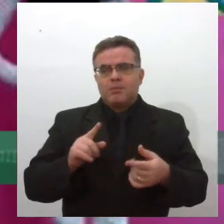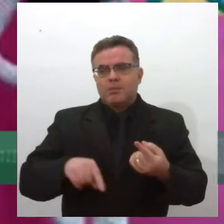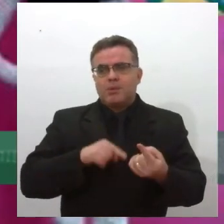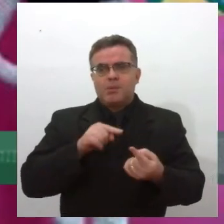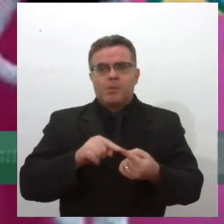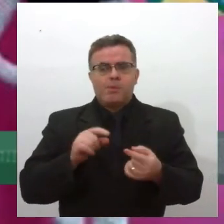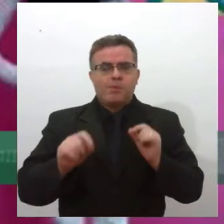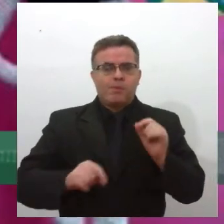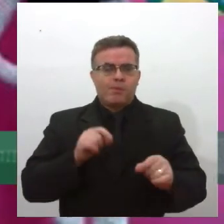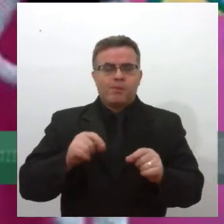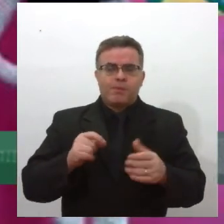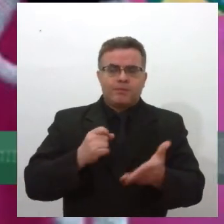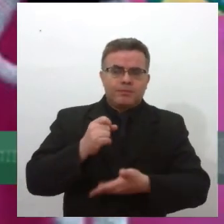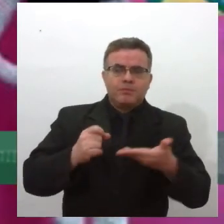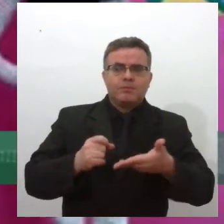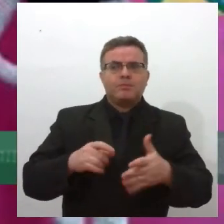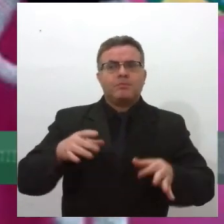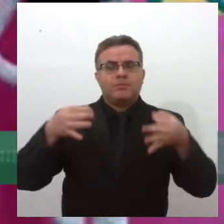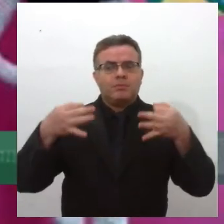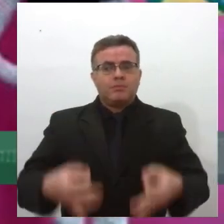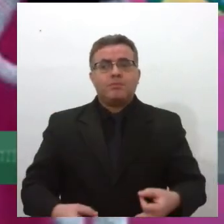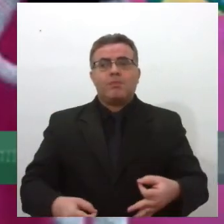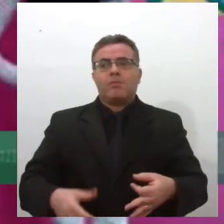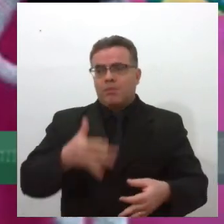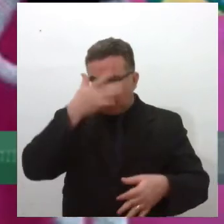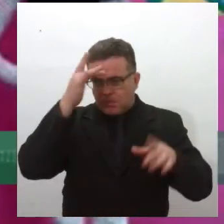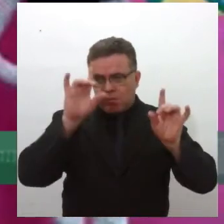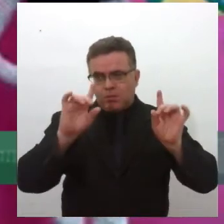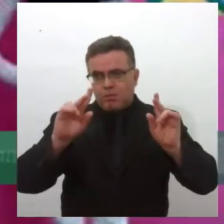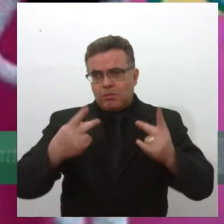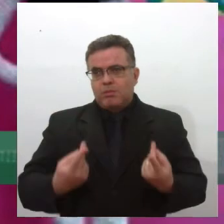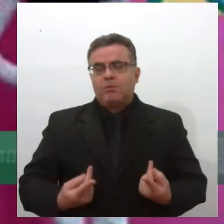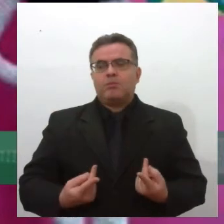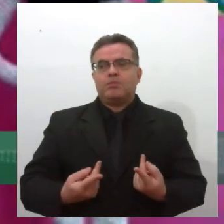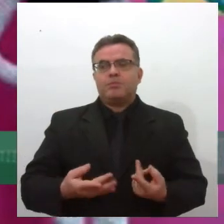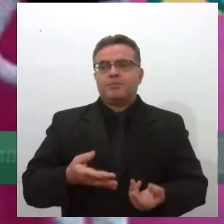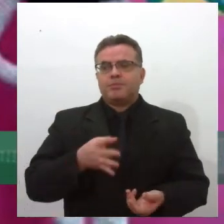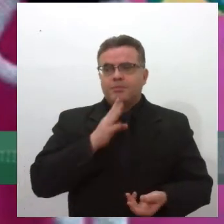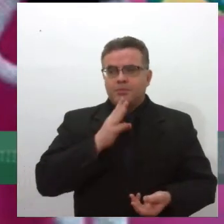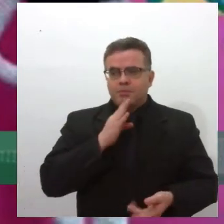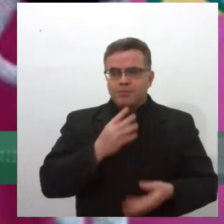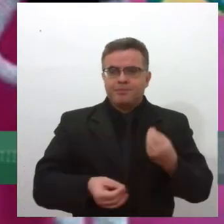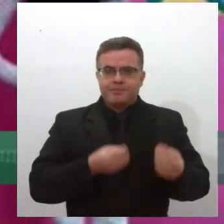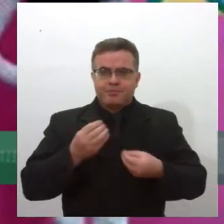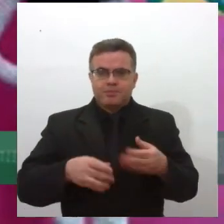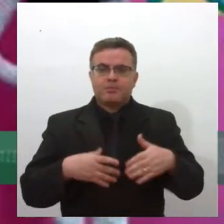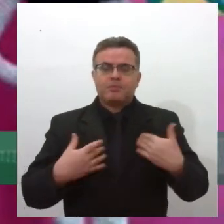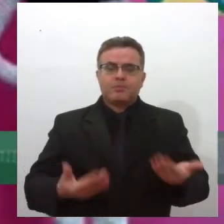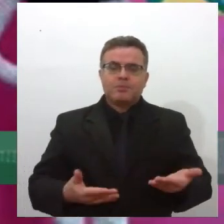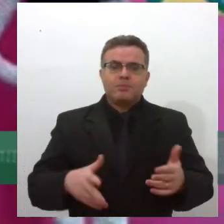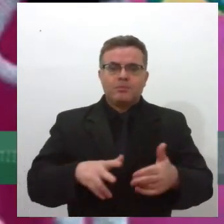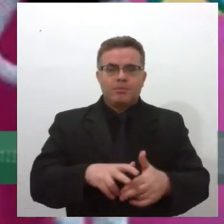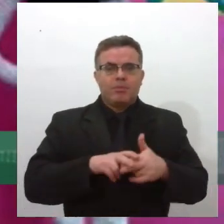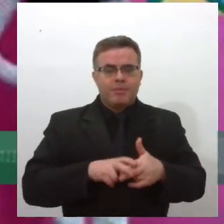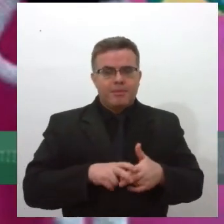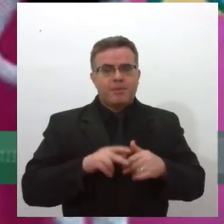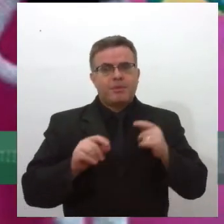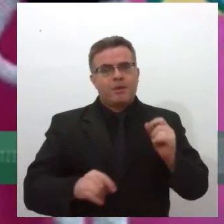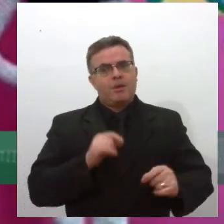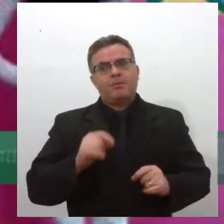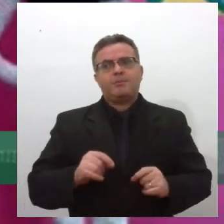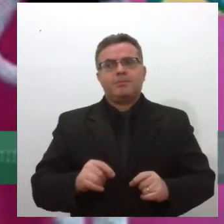baseado no princípio da dignidade da pessoa humana que sustenta a República Federativa do Brasil, então dentro da função